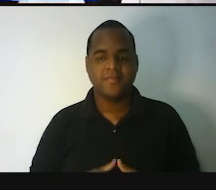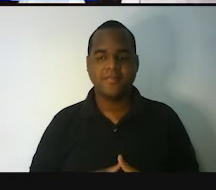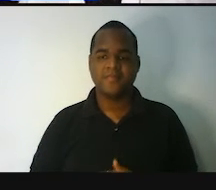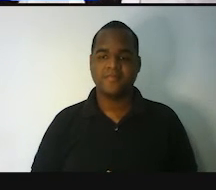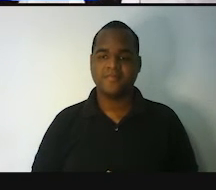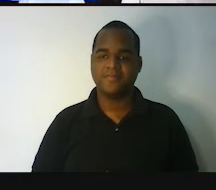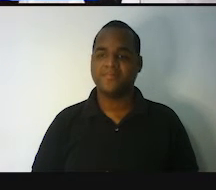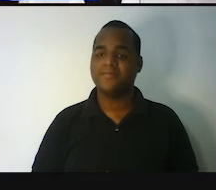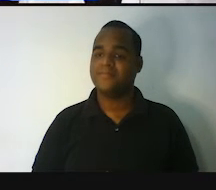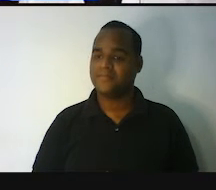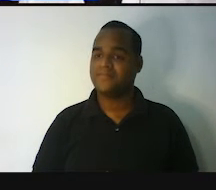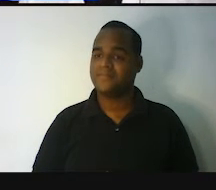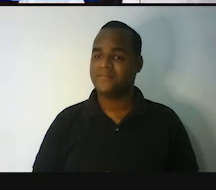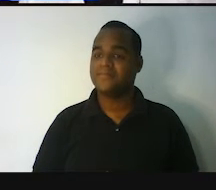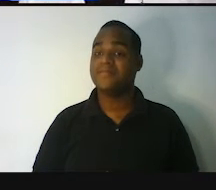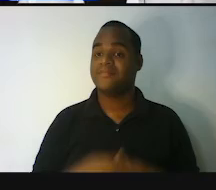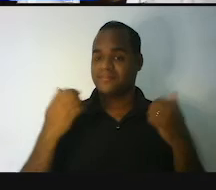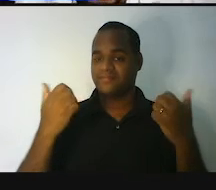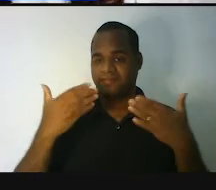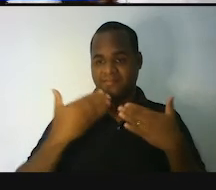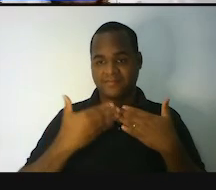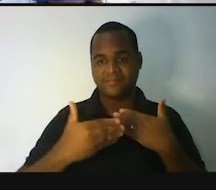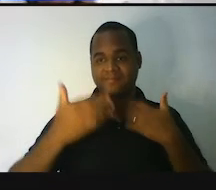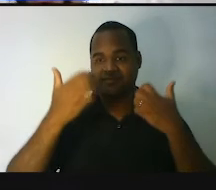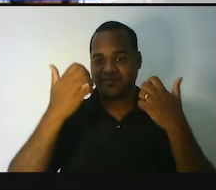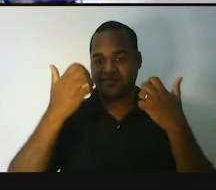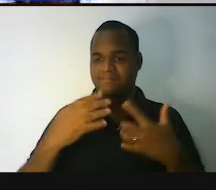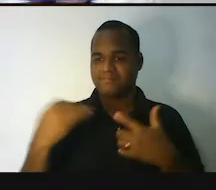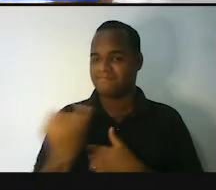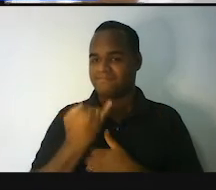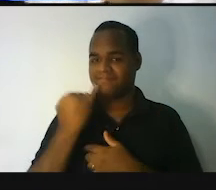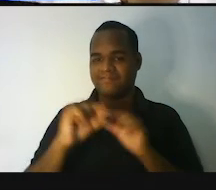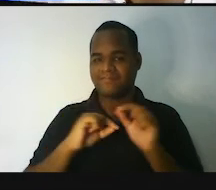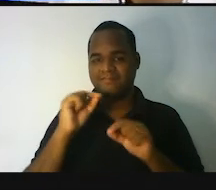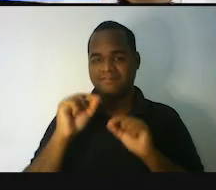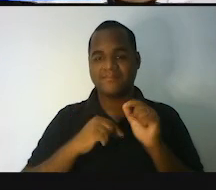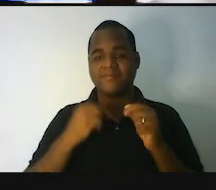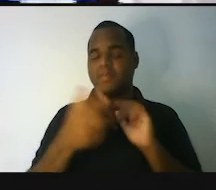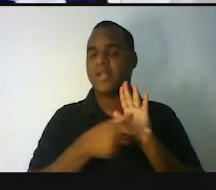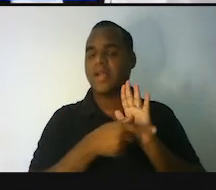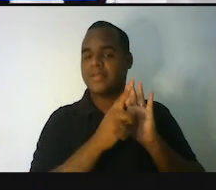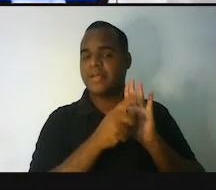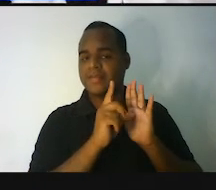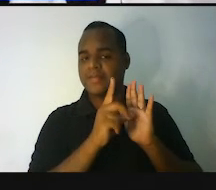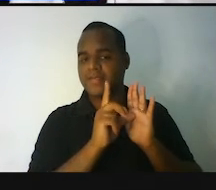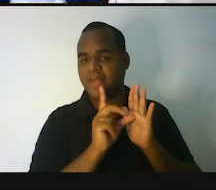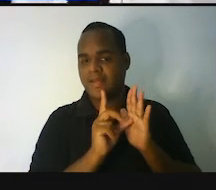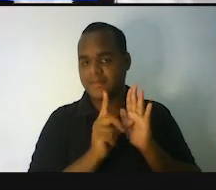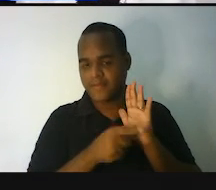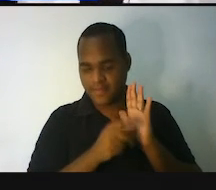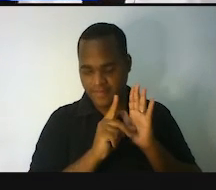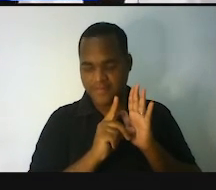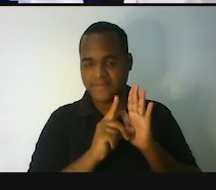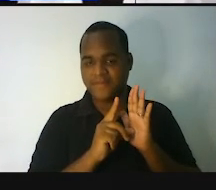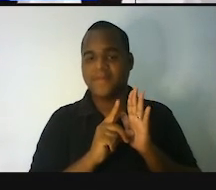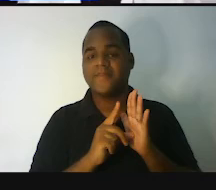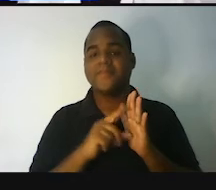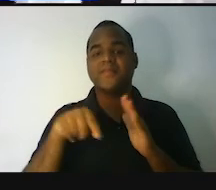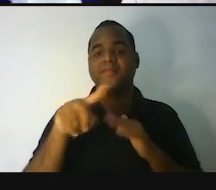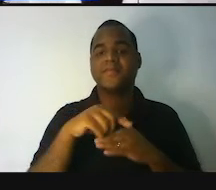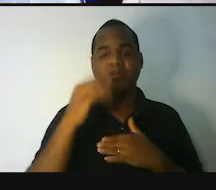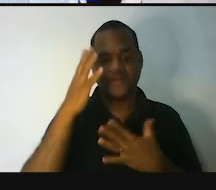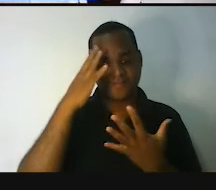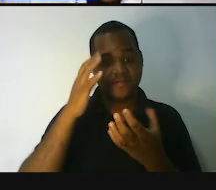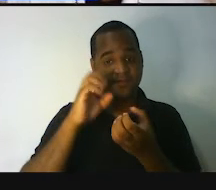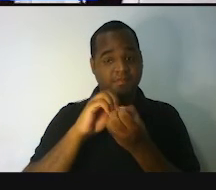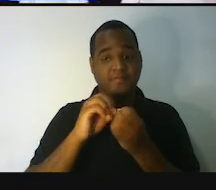E aí, vamos e vamos, vamos adiante. Mas antes, antes, antes, antes, antes, antes, de a